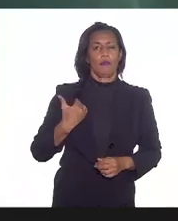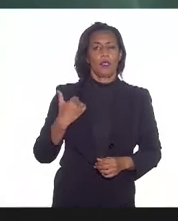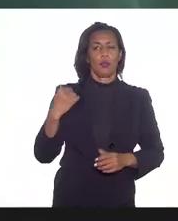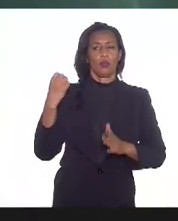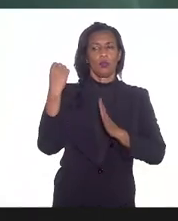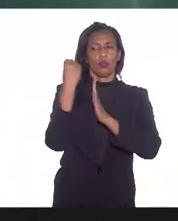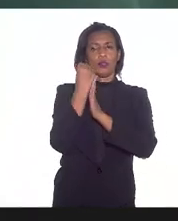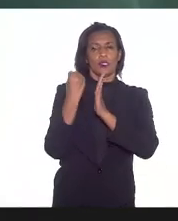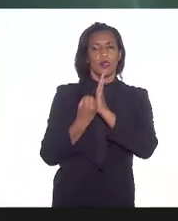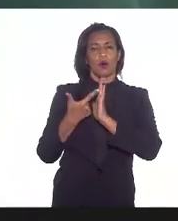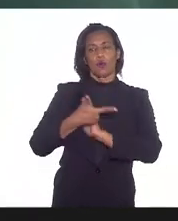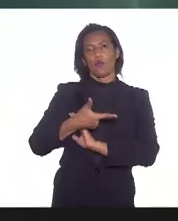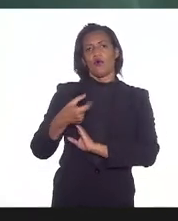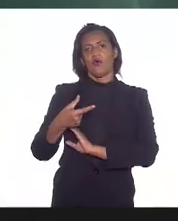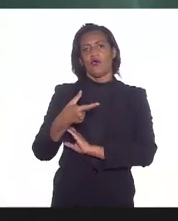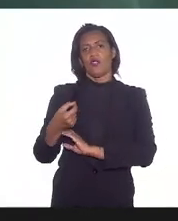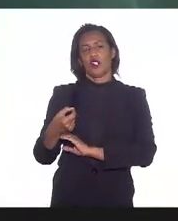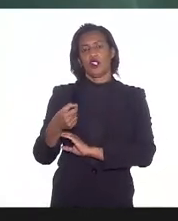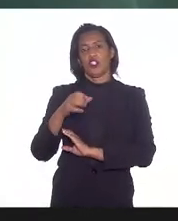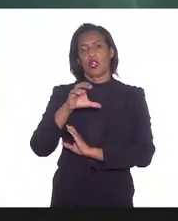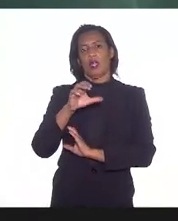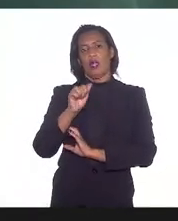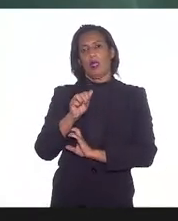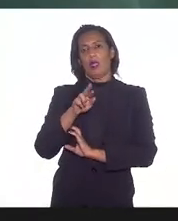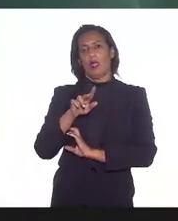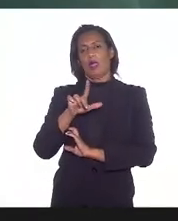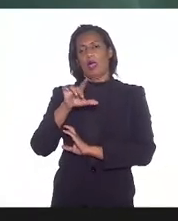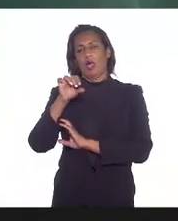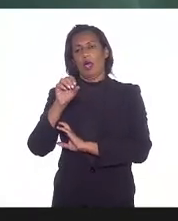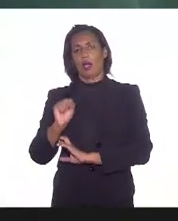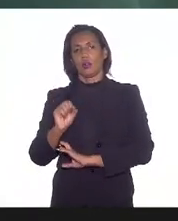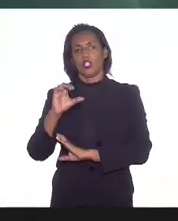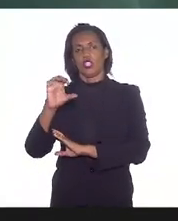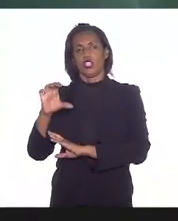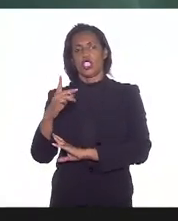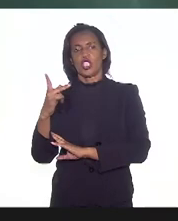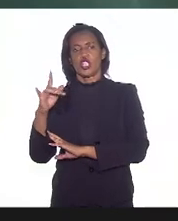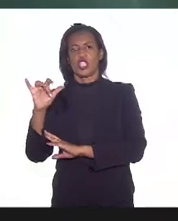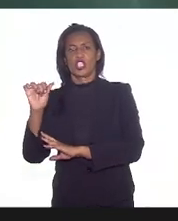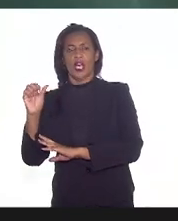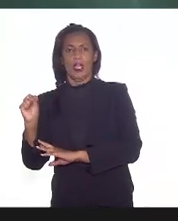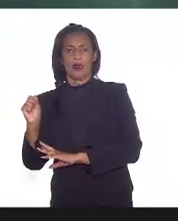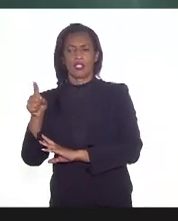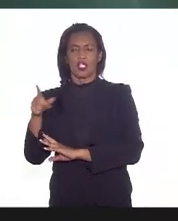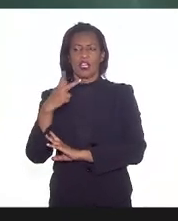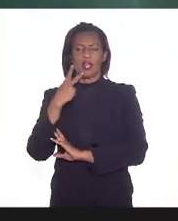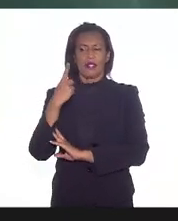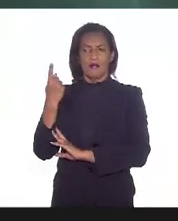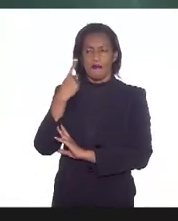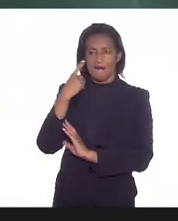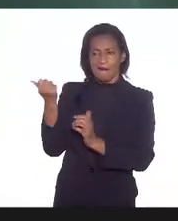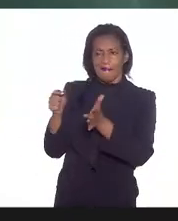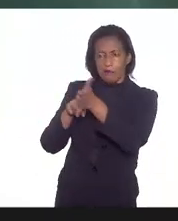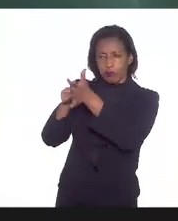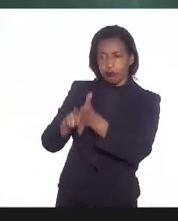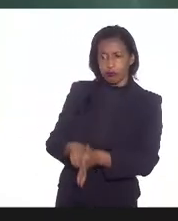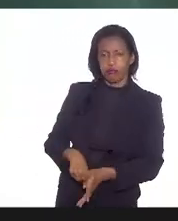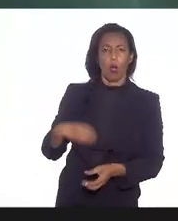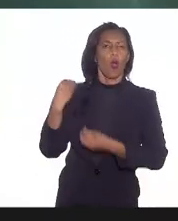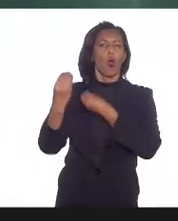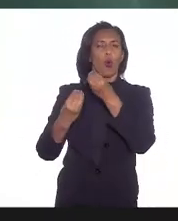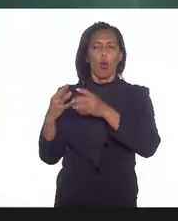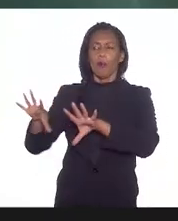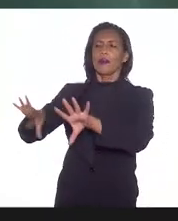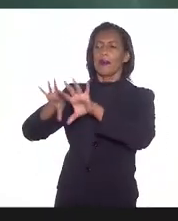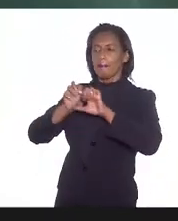século XX que descreveu a doença de Chagas o diagnóstico como é que se pega como é que se transmite como é que o bicho como é que o bicho